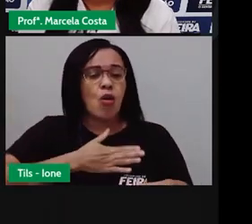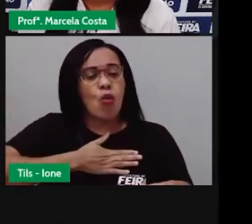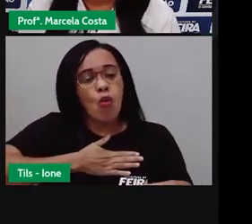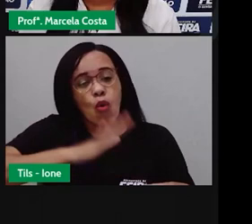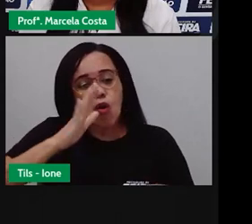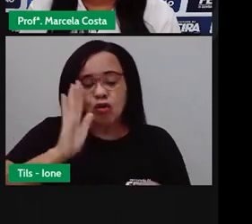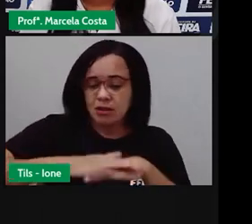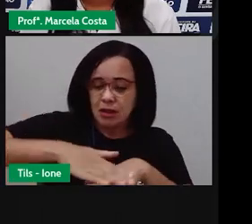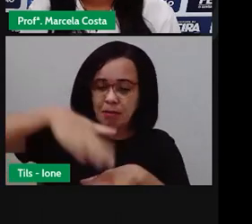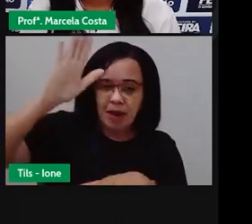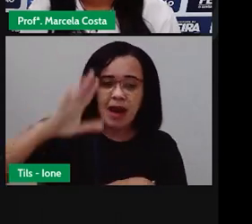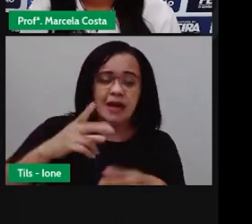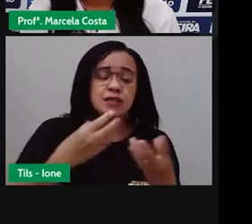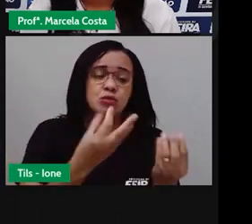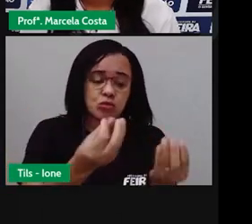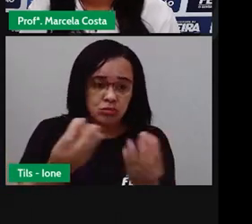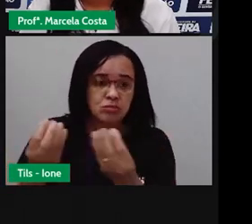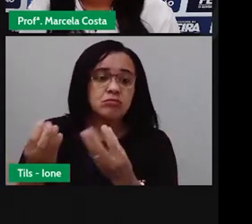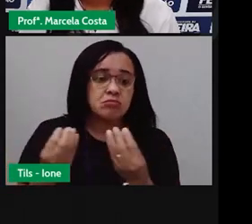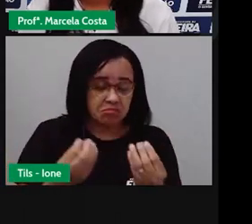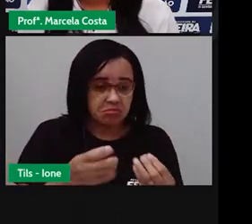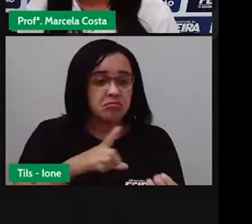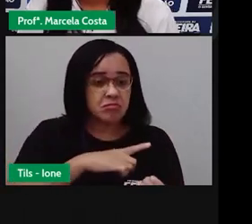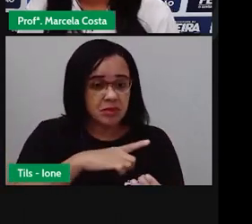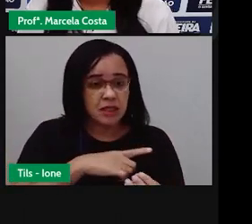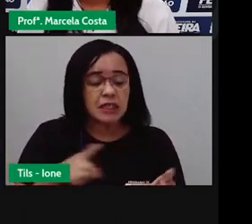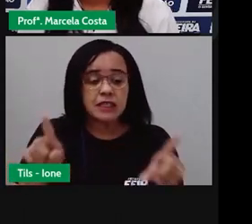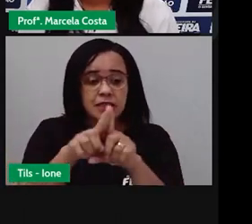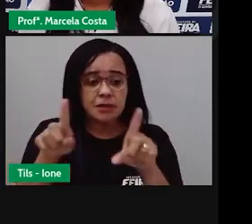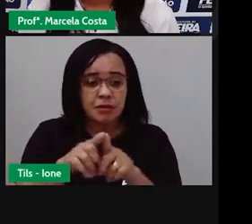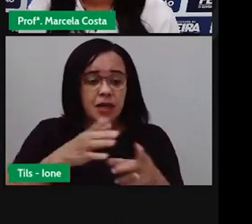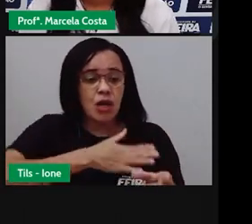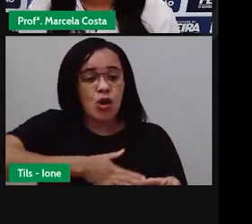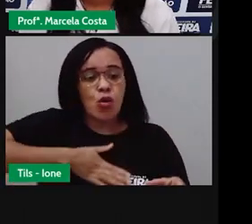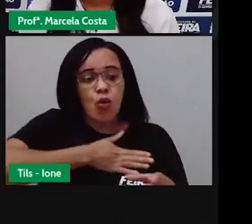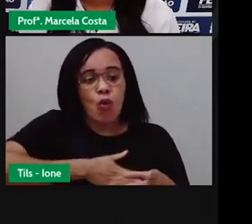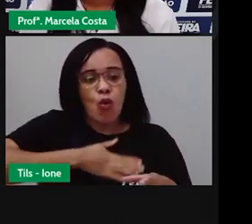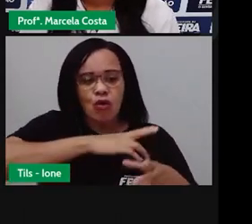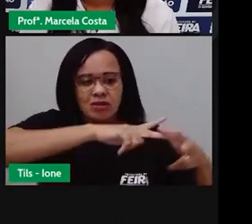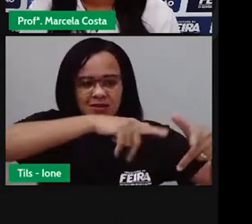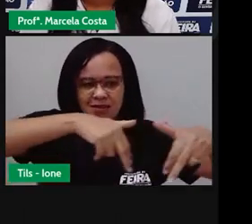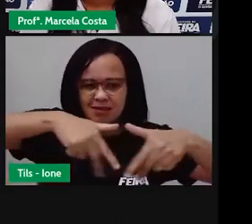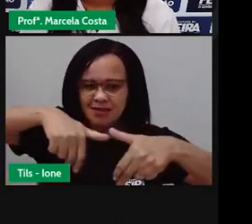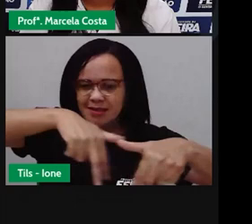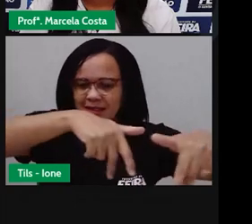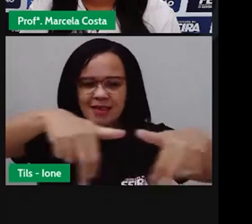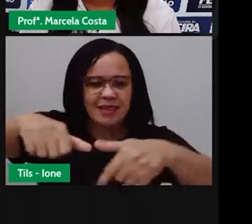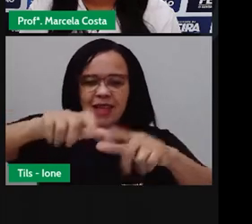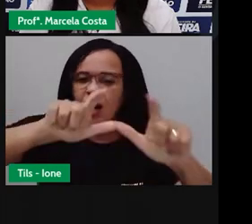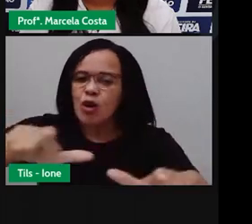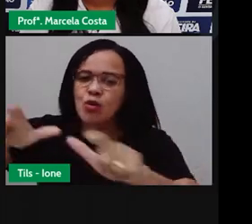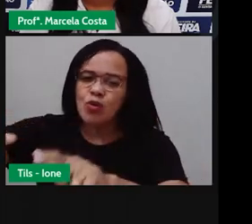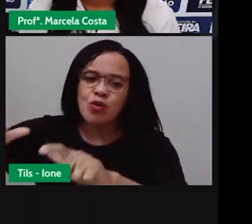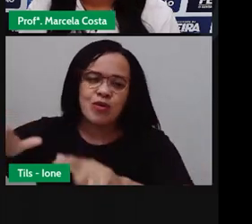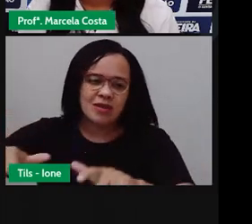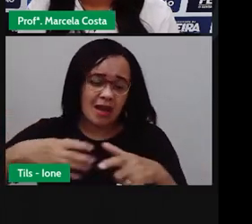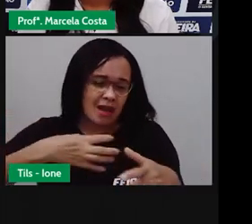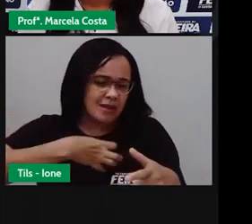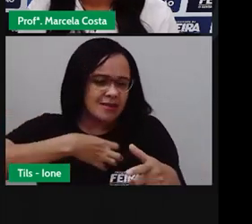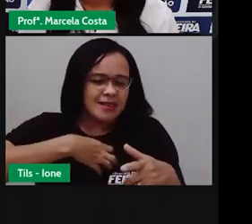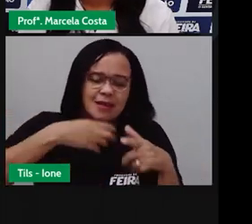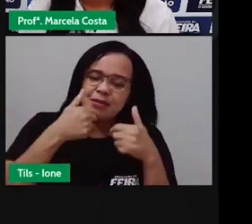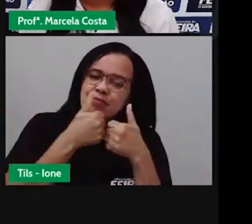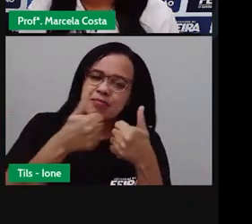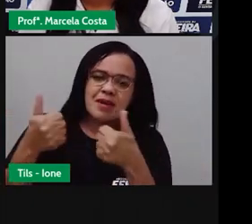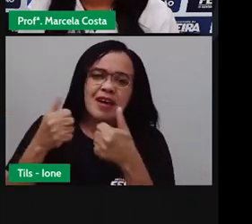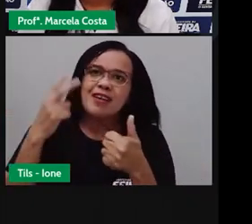de andar pela lagoa, eu gosto de estar nesses lugares que me fazem ver o tanto que a cidade é bonita.